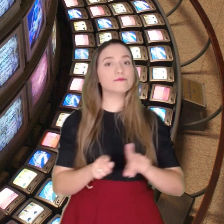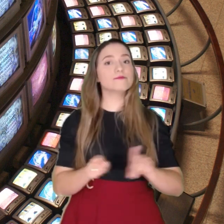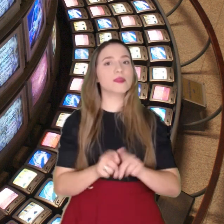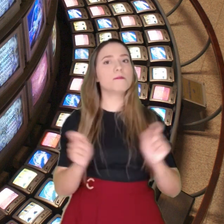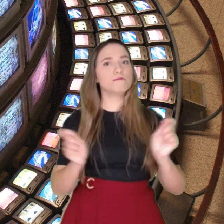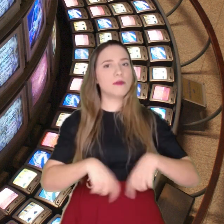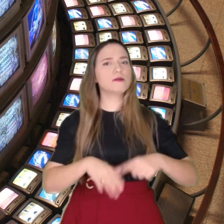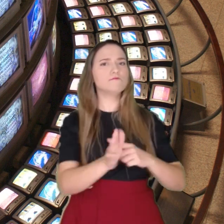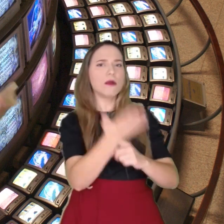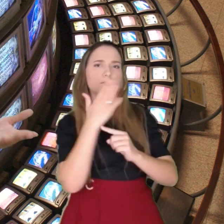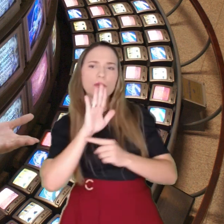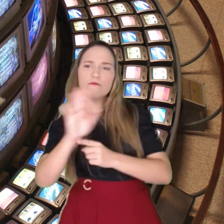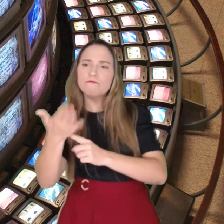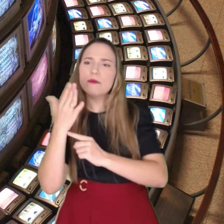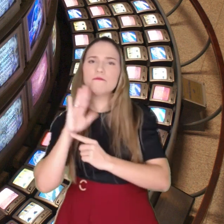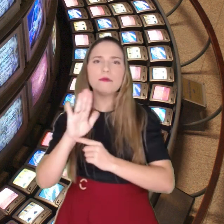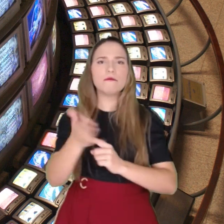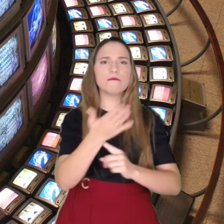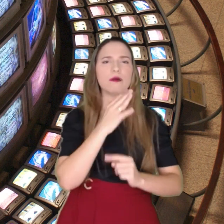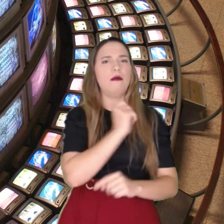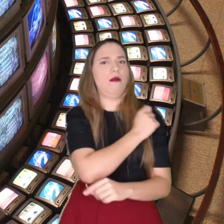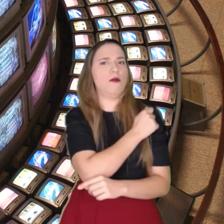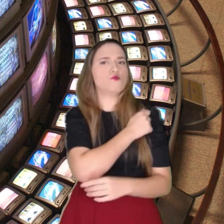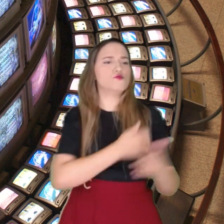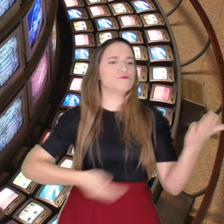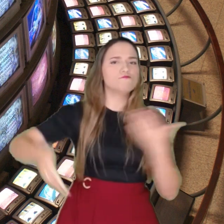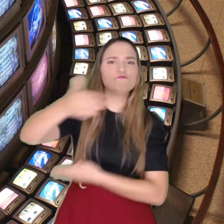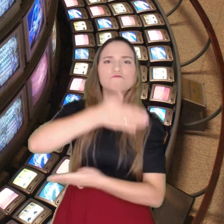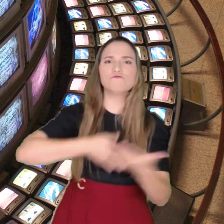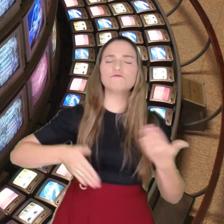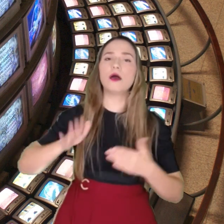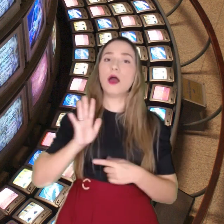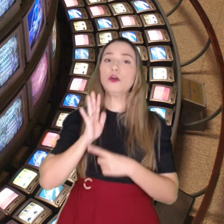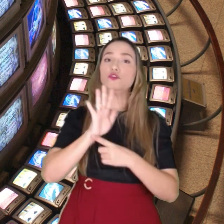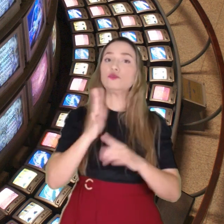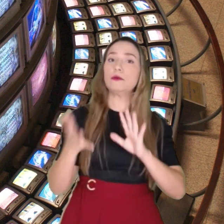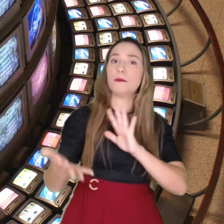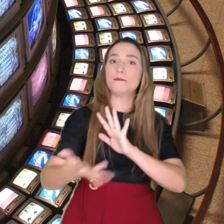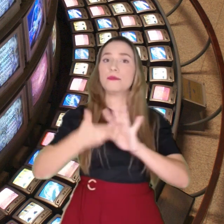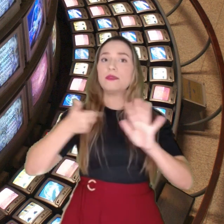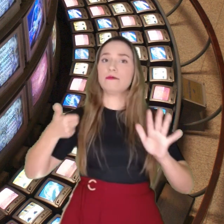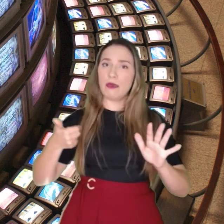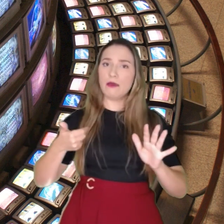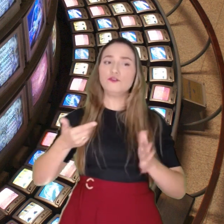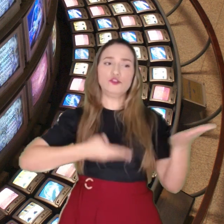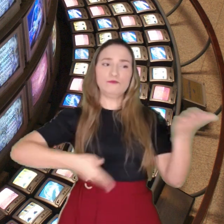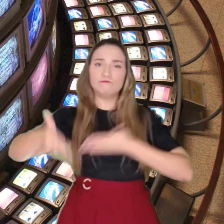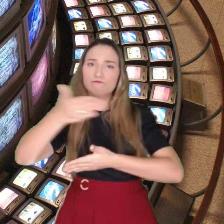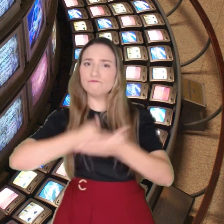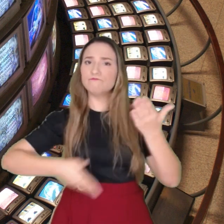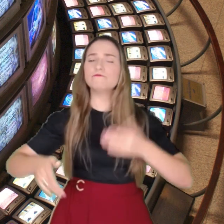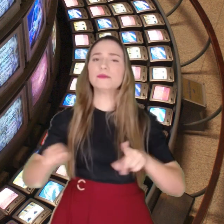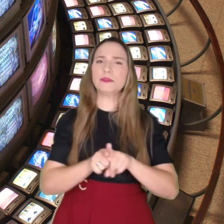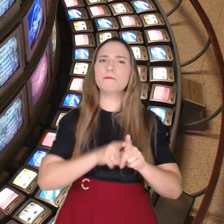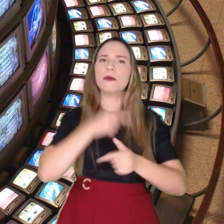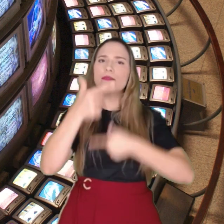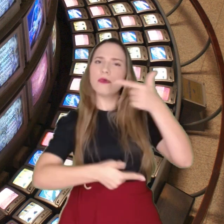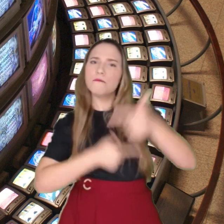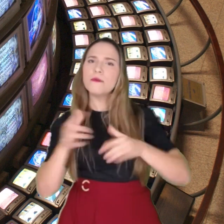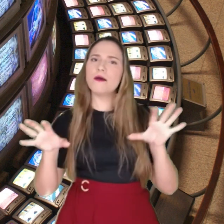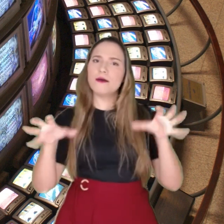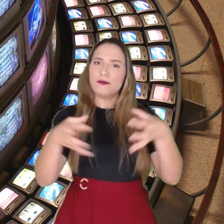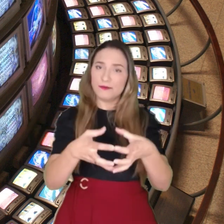Envolvem colaboração entre os estudantes e isso ajuda a desenvolver habilidades interpessoais,